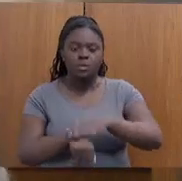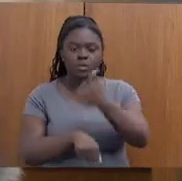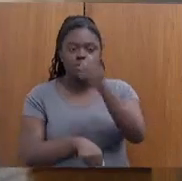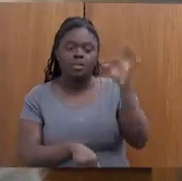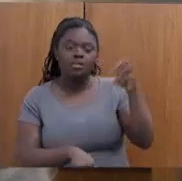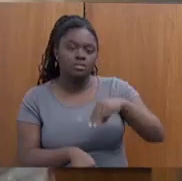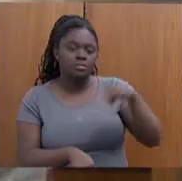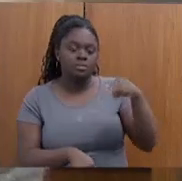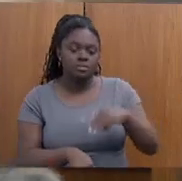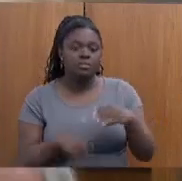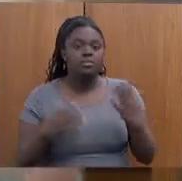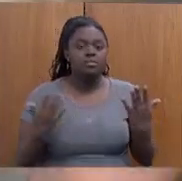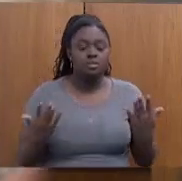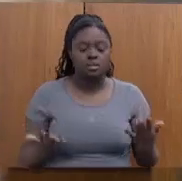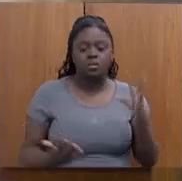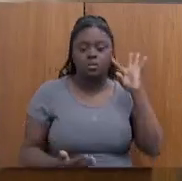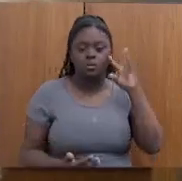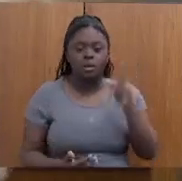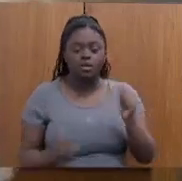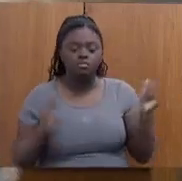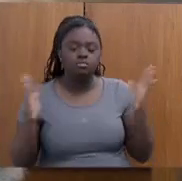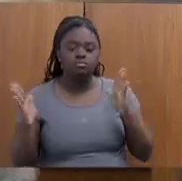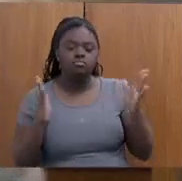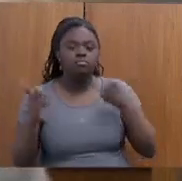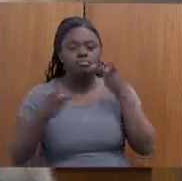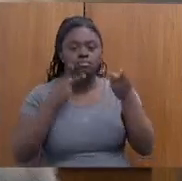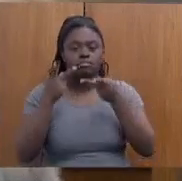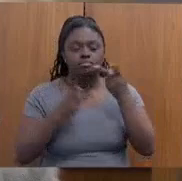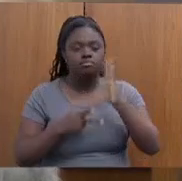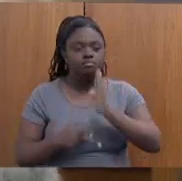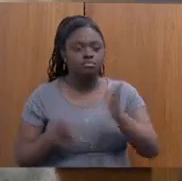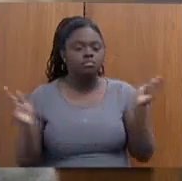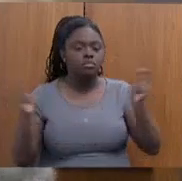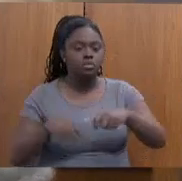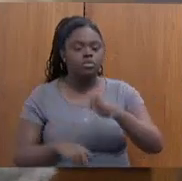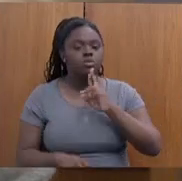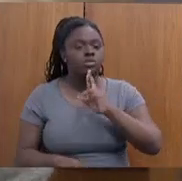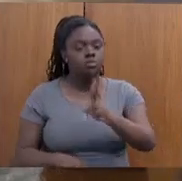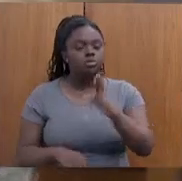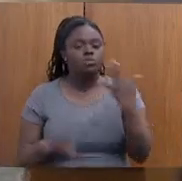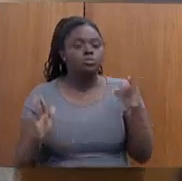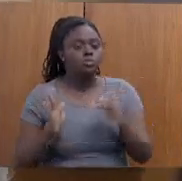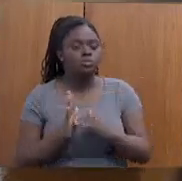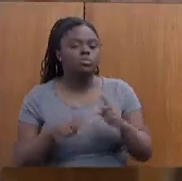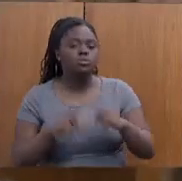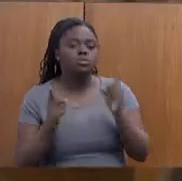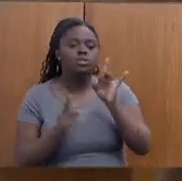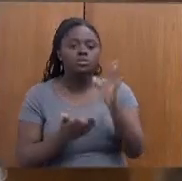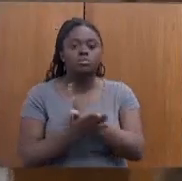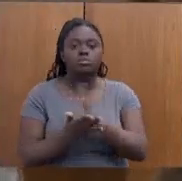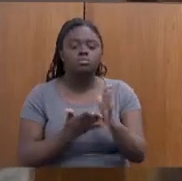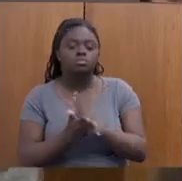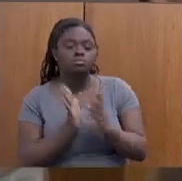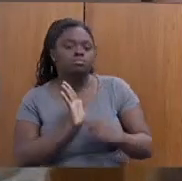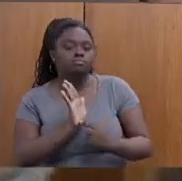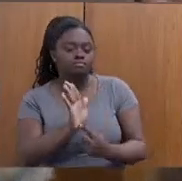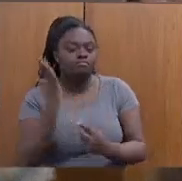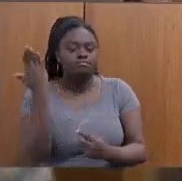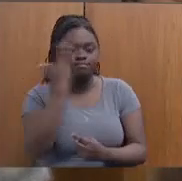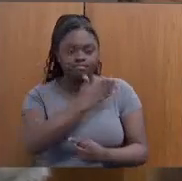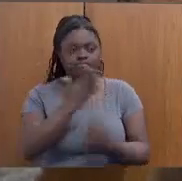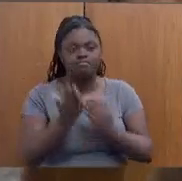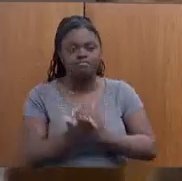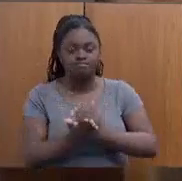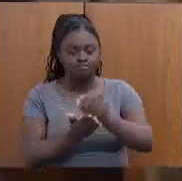minutos. Então, acho que durante as falas eu já posso responder todas as questões da CEDES, mas é só alguns destaques. Então, vamos começar.